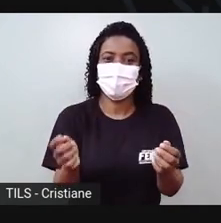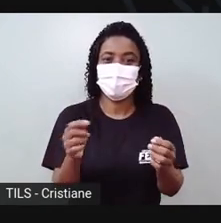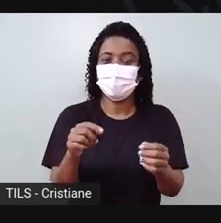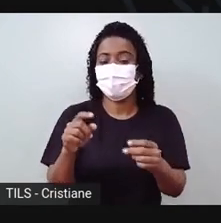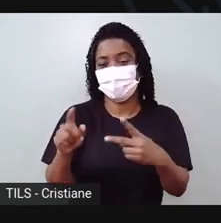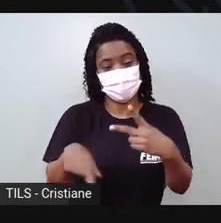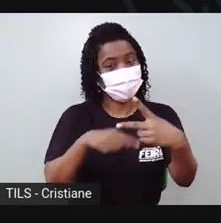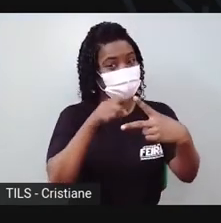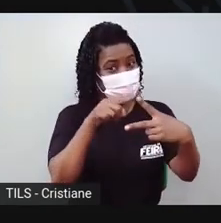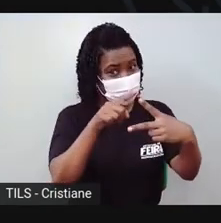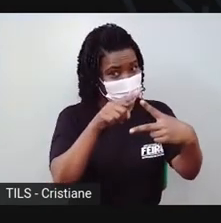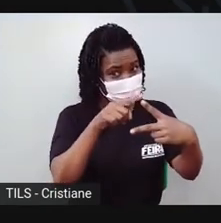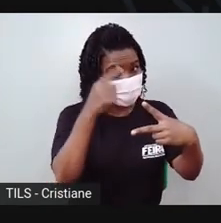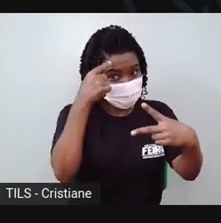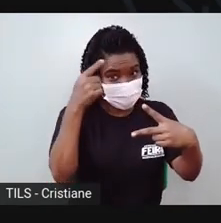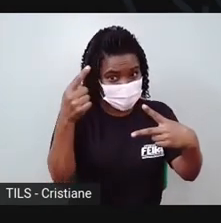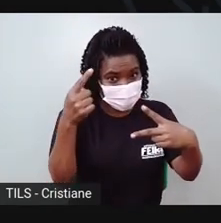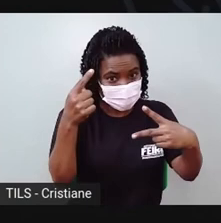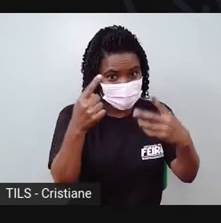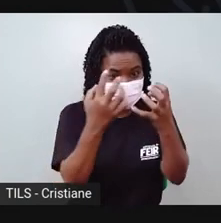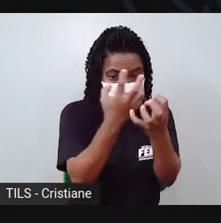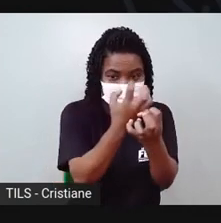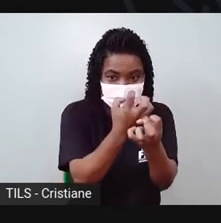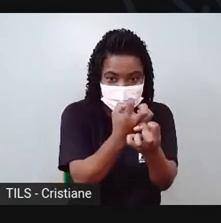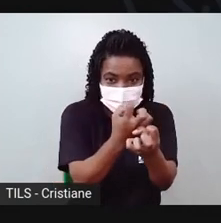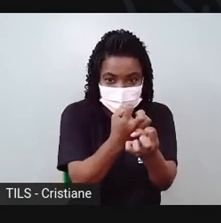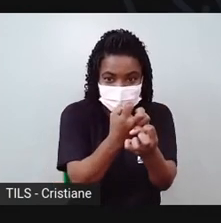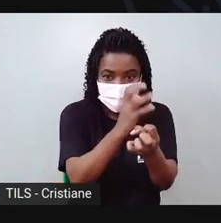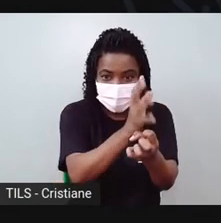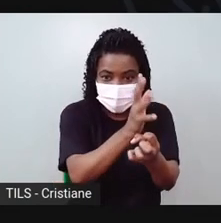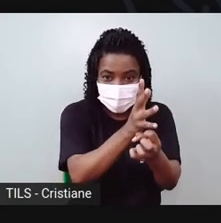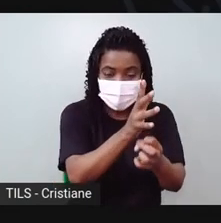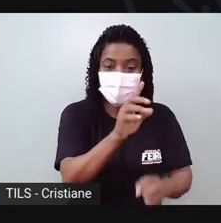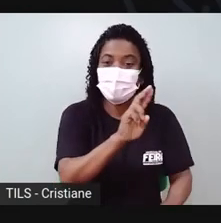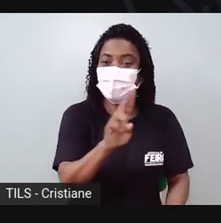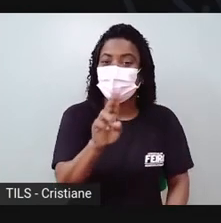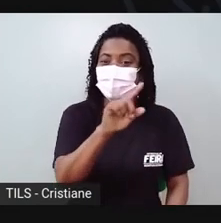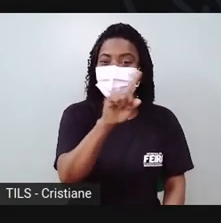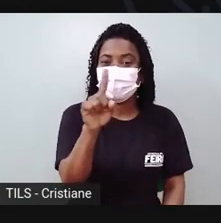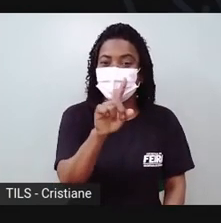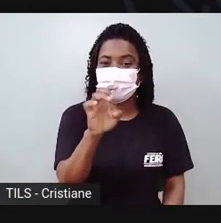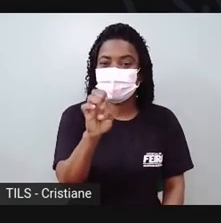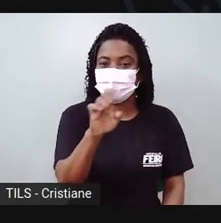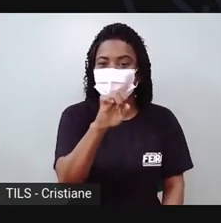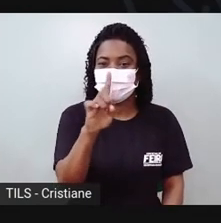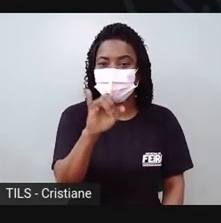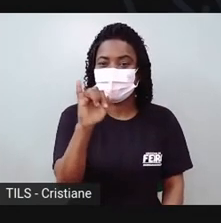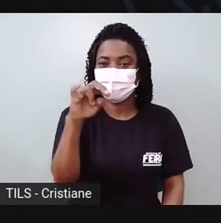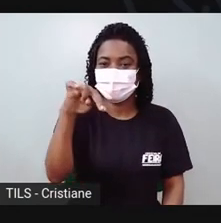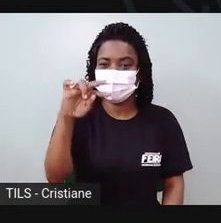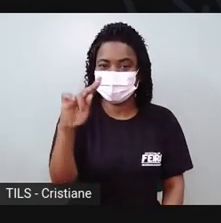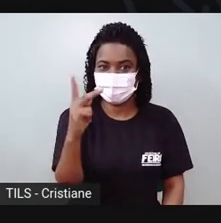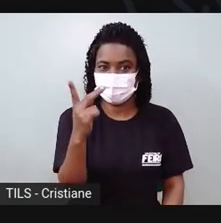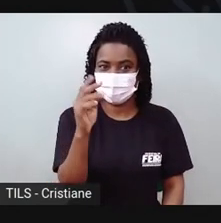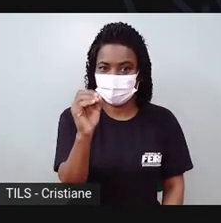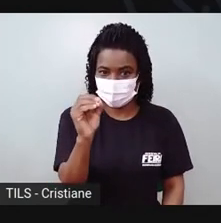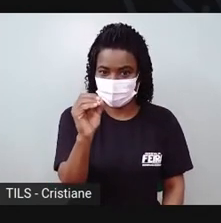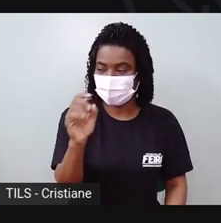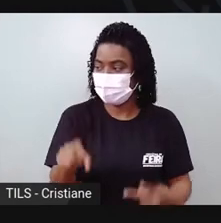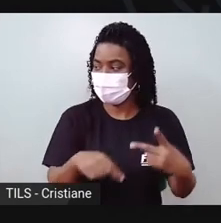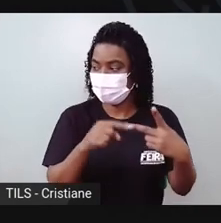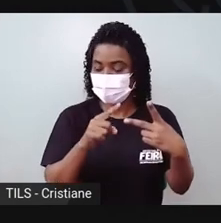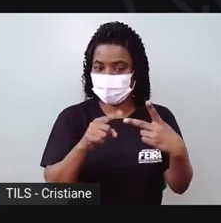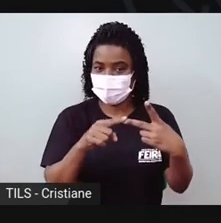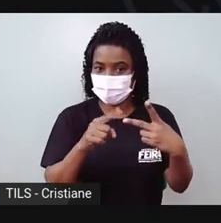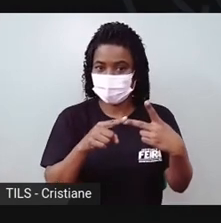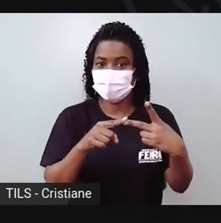Zezinho. O Zezinho tá aqui e a Marinha chegou pra brincar com o Zezinho, né? Já chegou um peixinho pra brincar